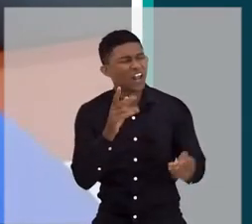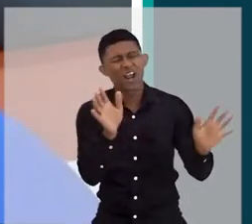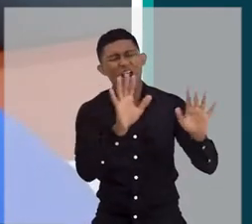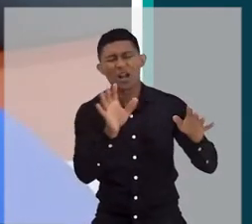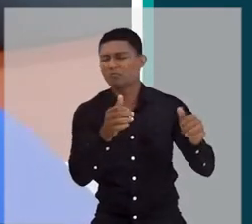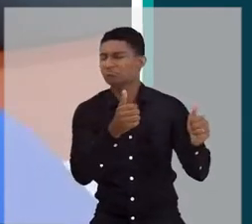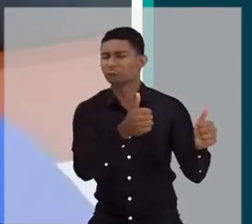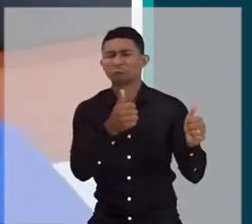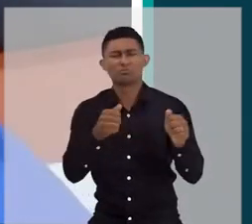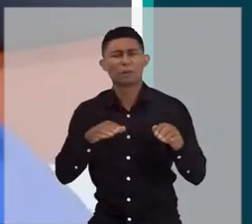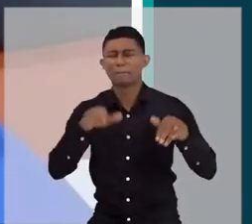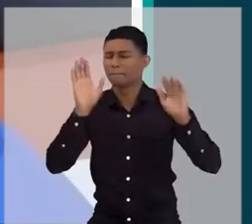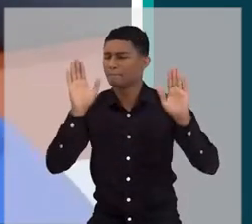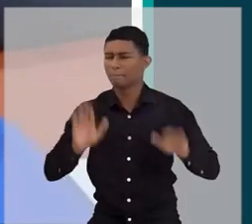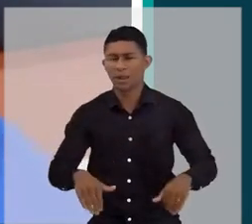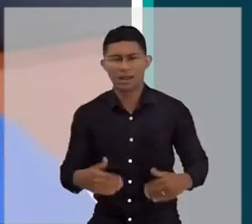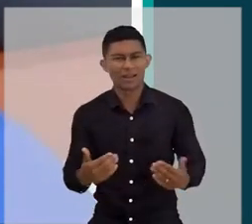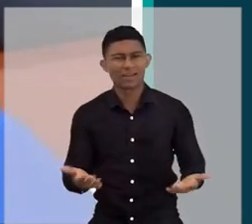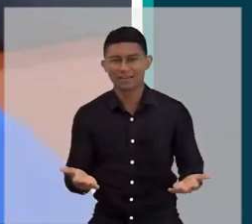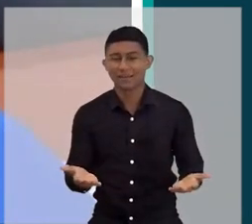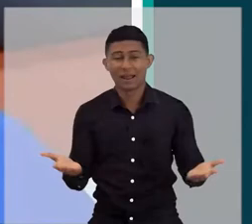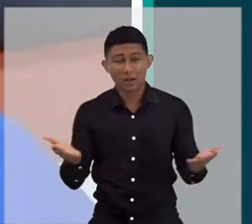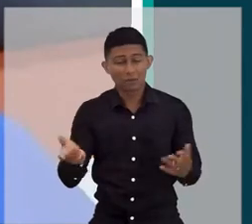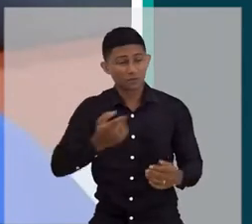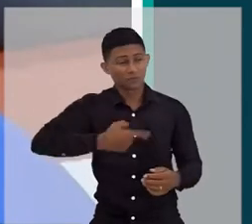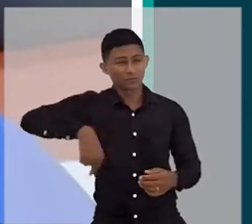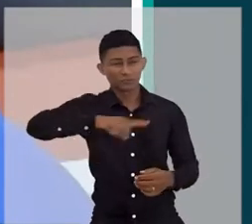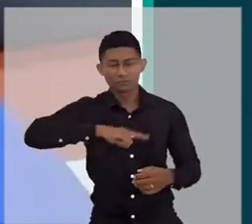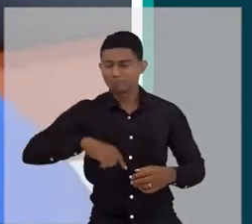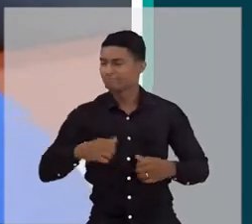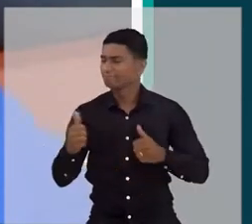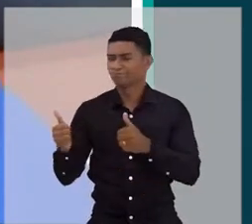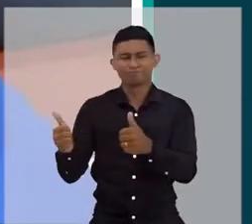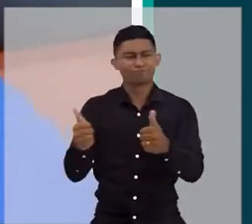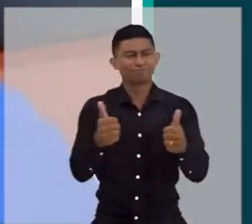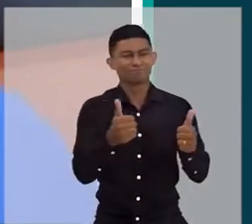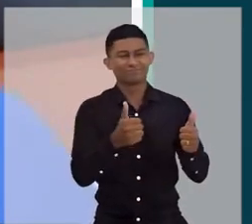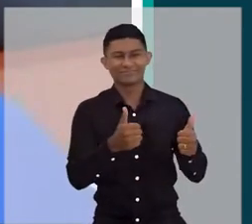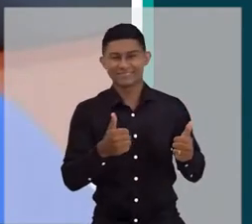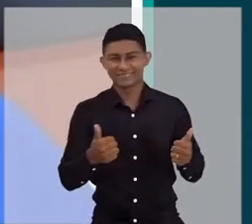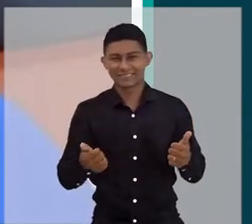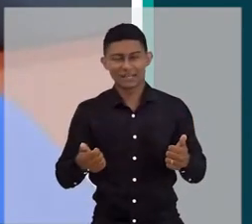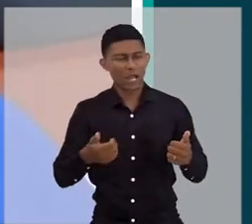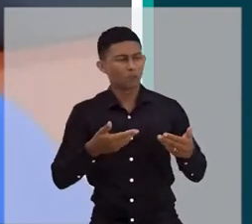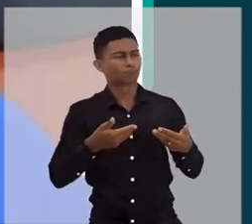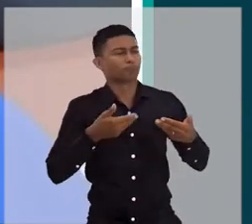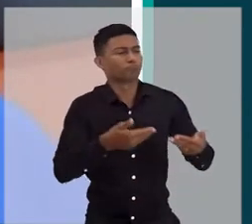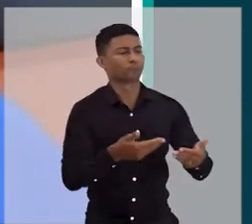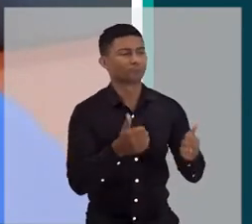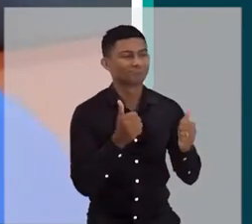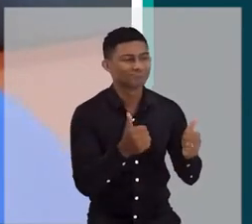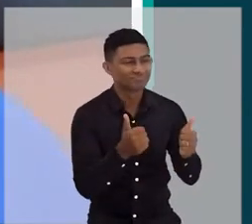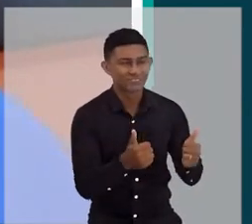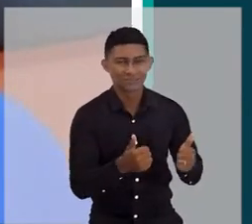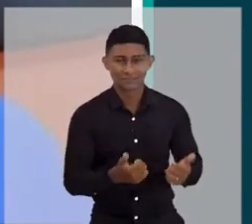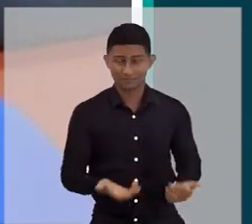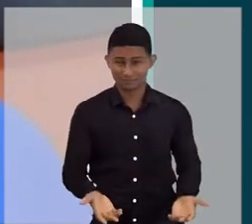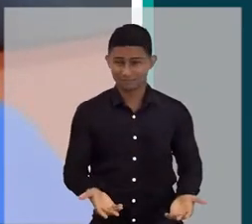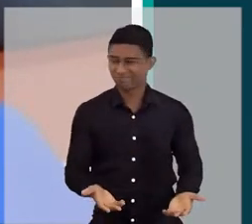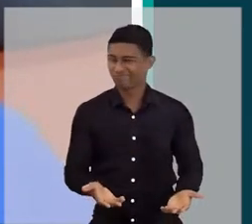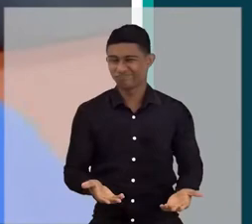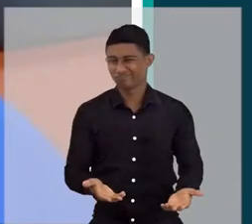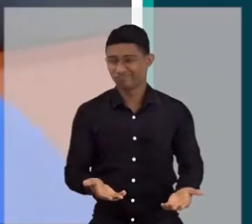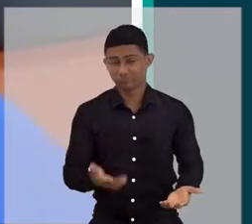e dizer que está tudo bem, que a gente está entrando num mar de rosas que estão sendo bem